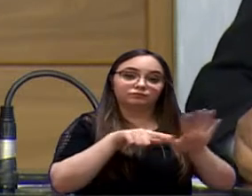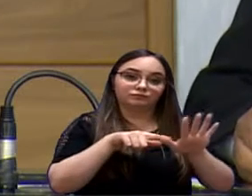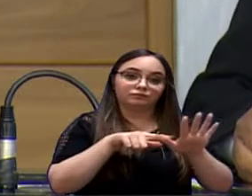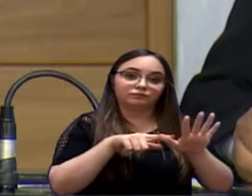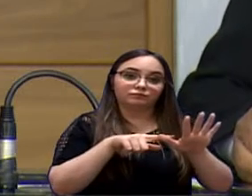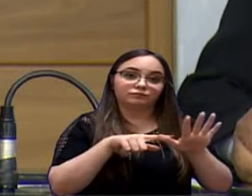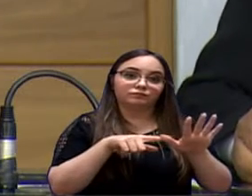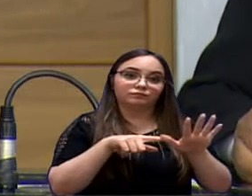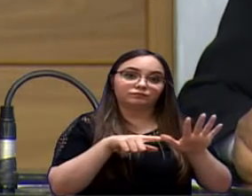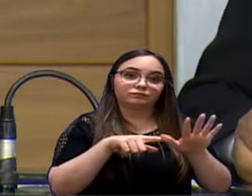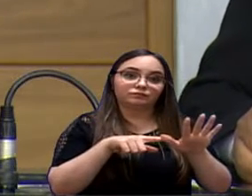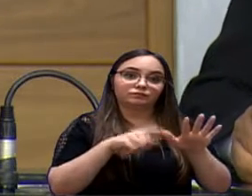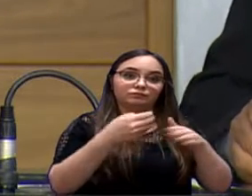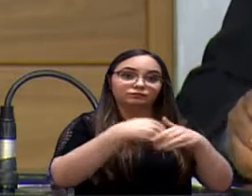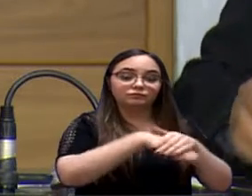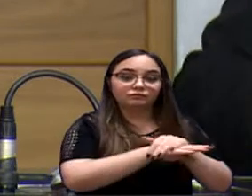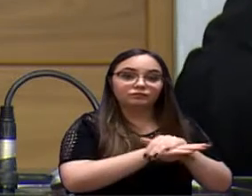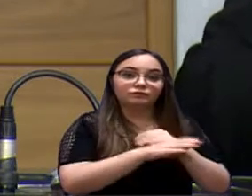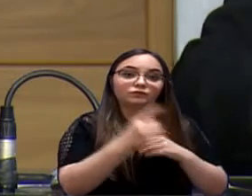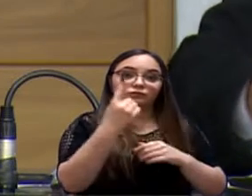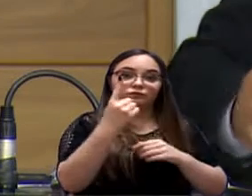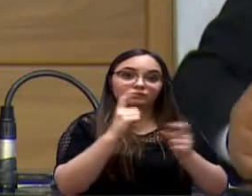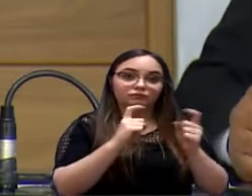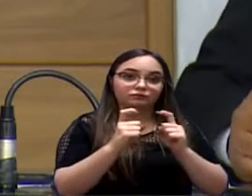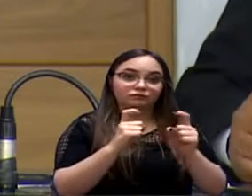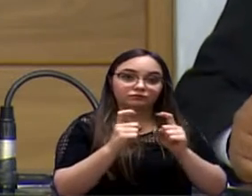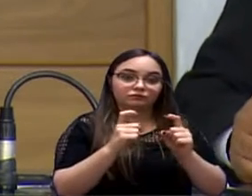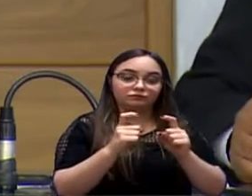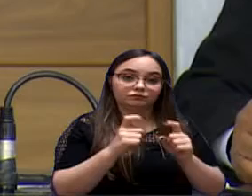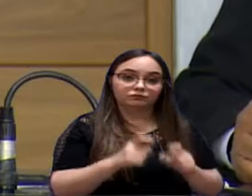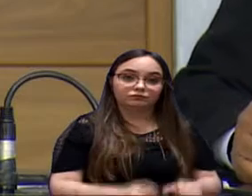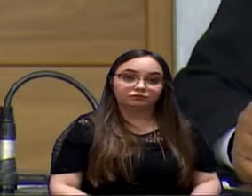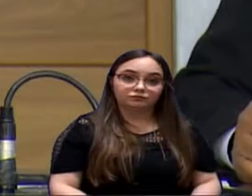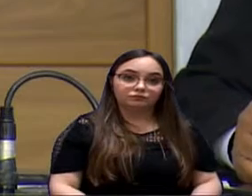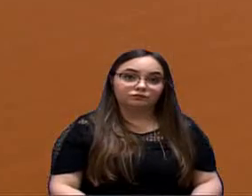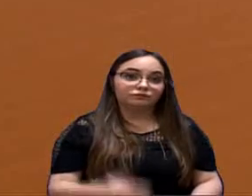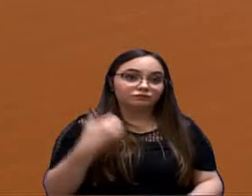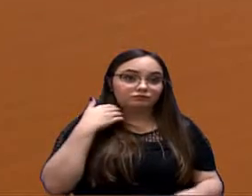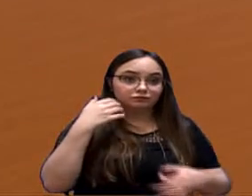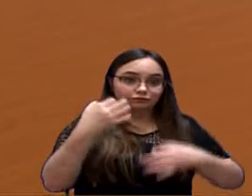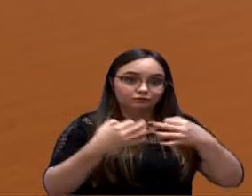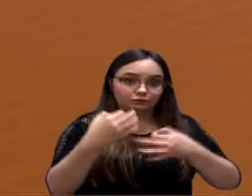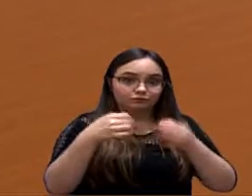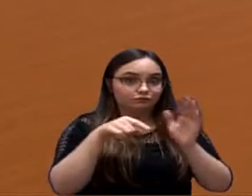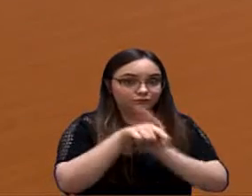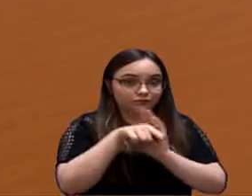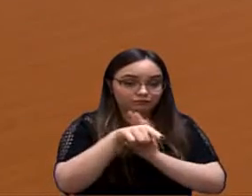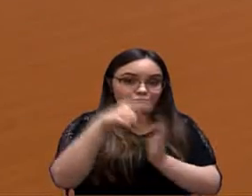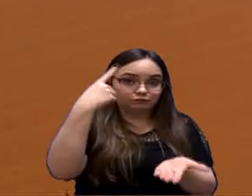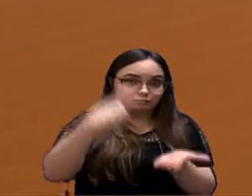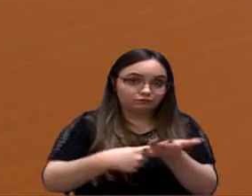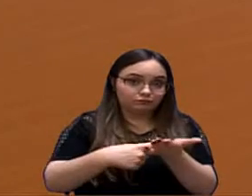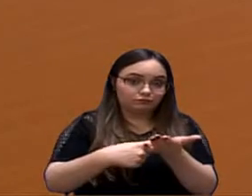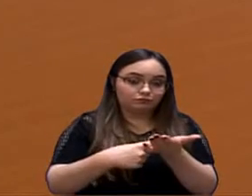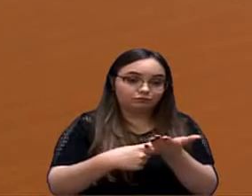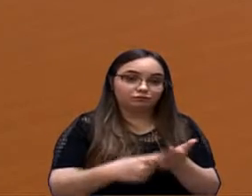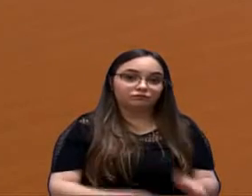o processo por uma sessão. E daí, com o compromisso do jurídico analisar. Se não,